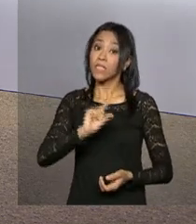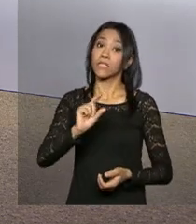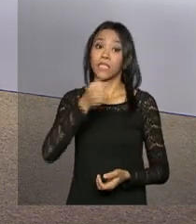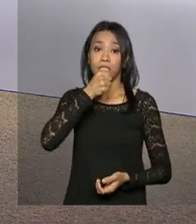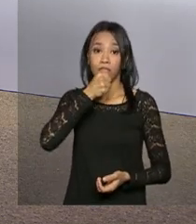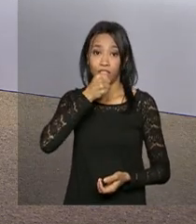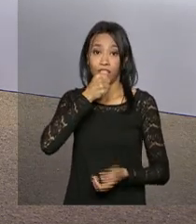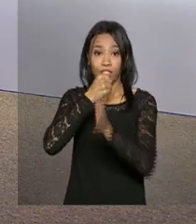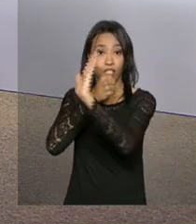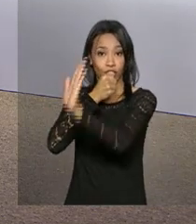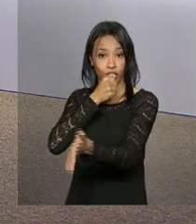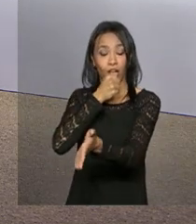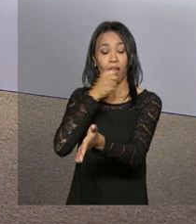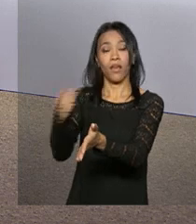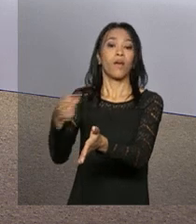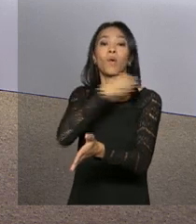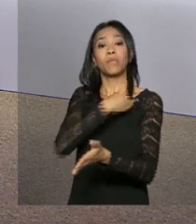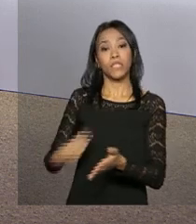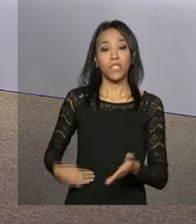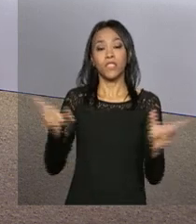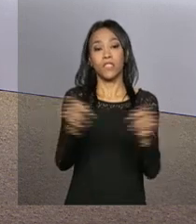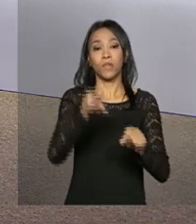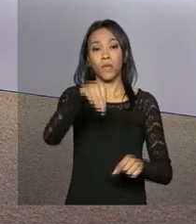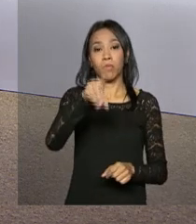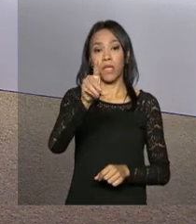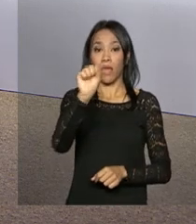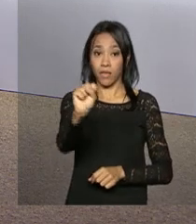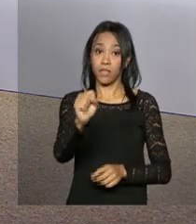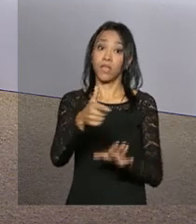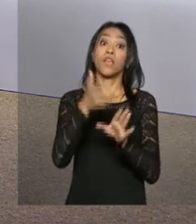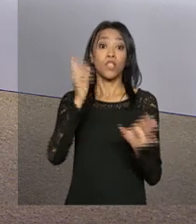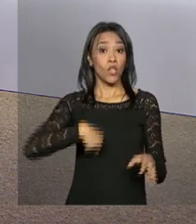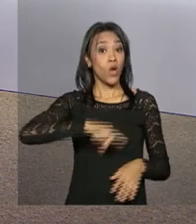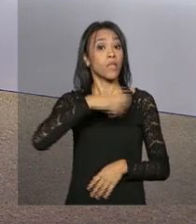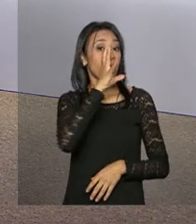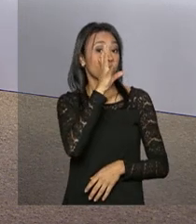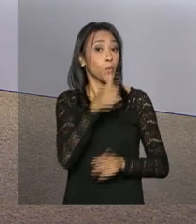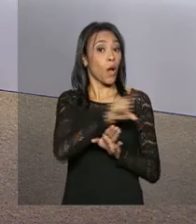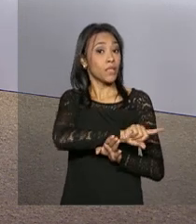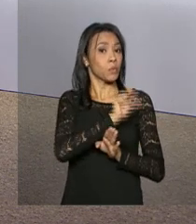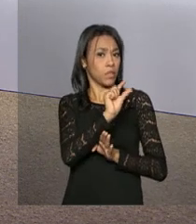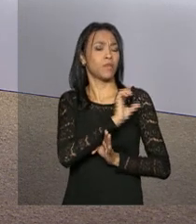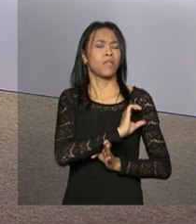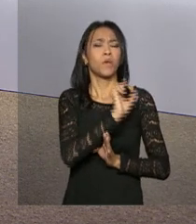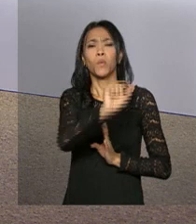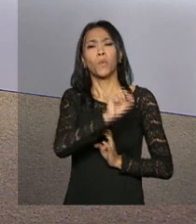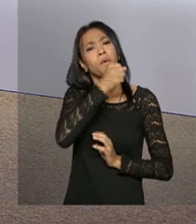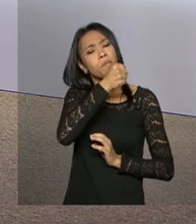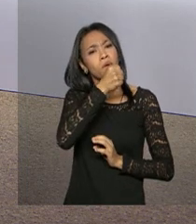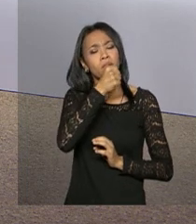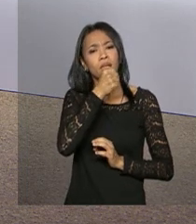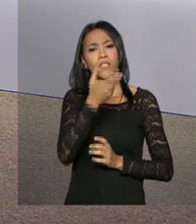entrevista que a Daniela fez com a ministra do Desenvolvimento Social e Combate à Fome, nós estávamos acompanhando uma reportagem com o